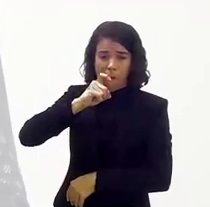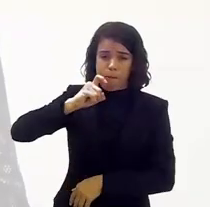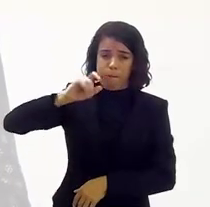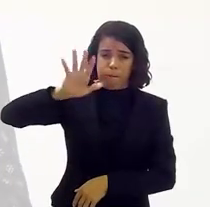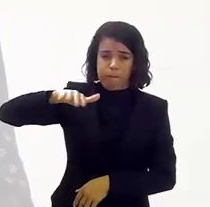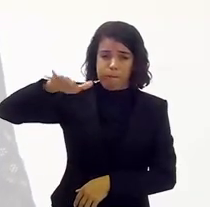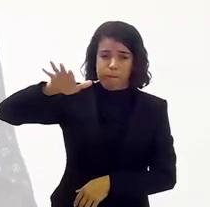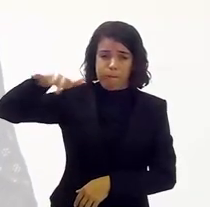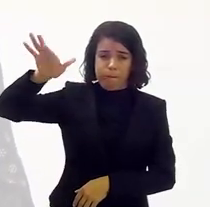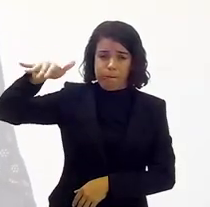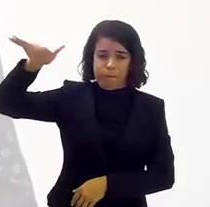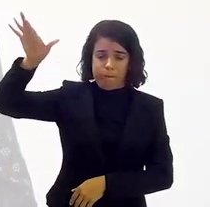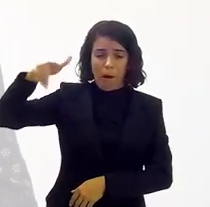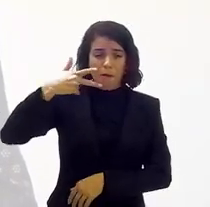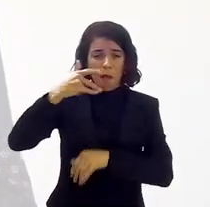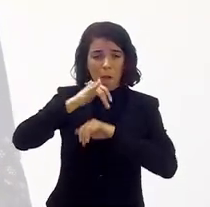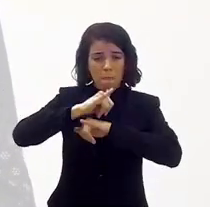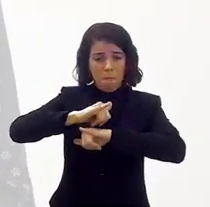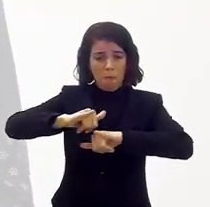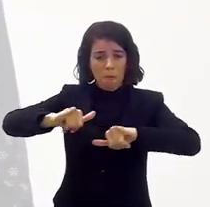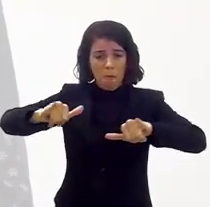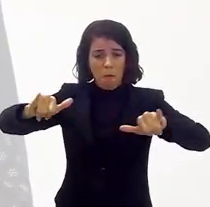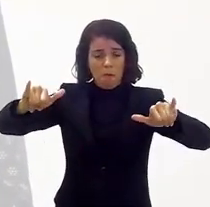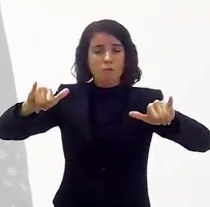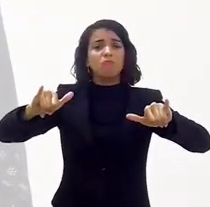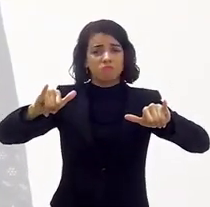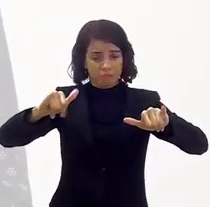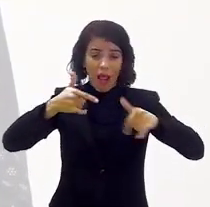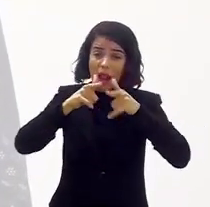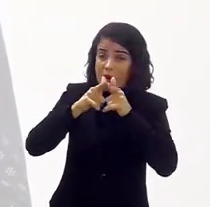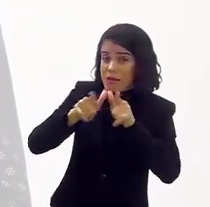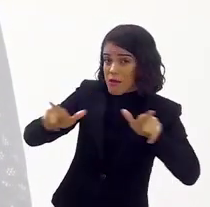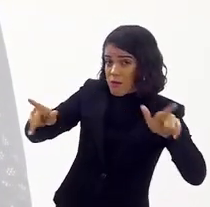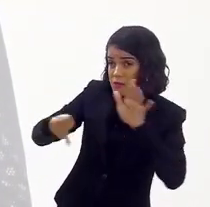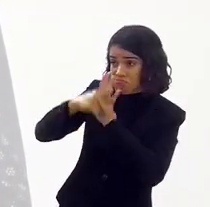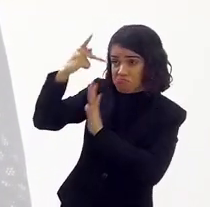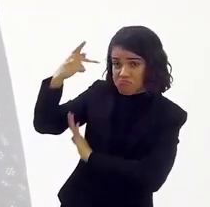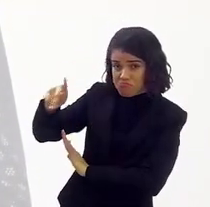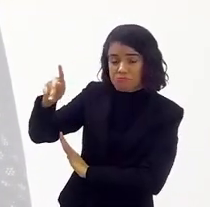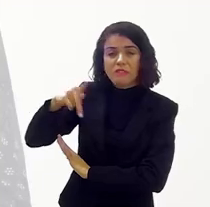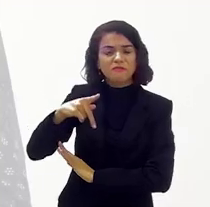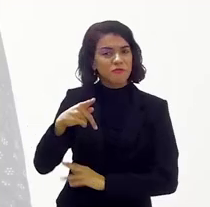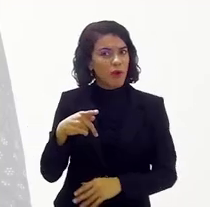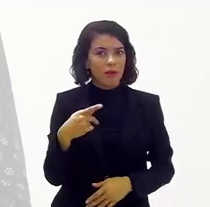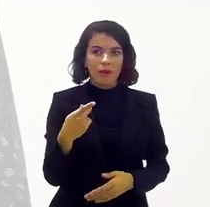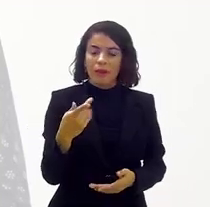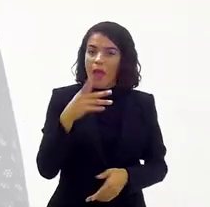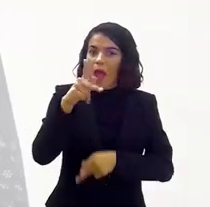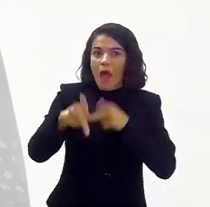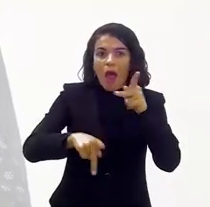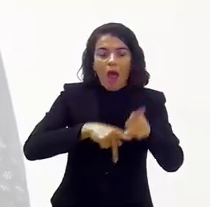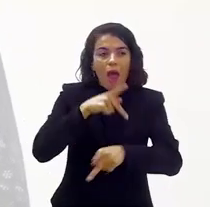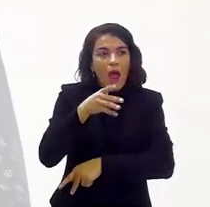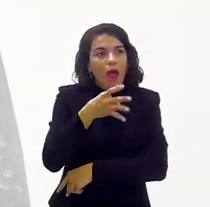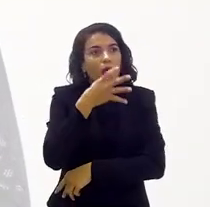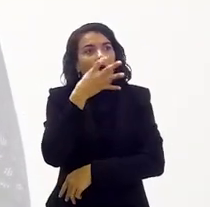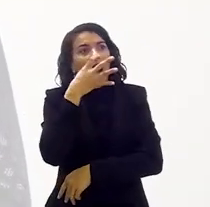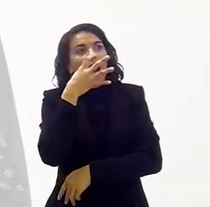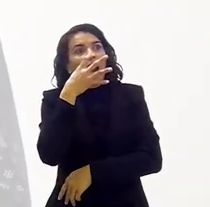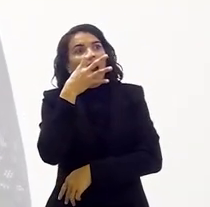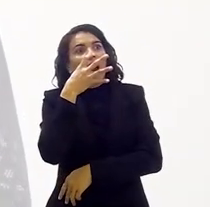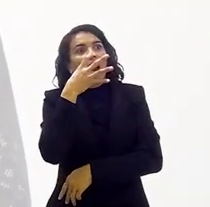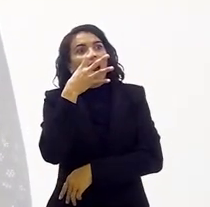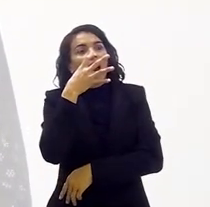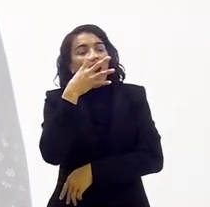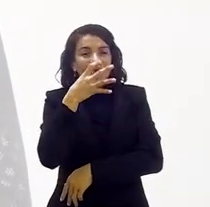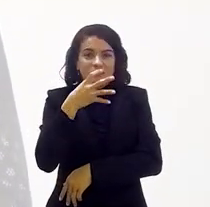fumaça, e fazia, e falava aquela... a linguagem deles. Então, foi uma coisa muito assim. E o povo ficou louco, ficou